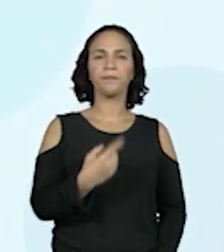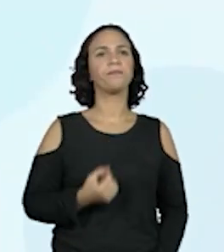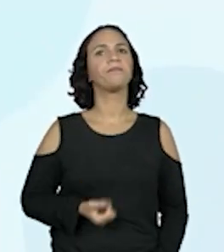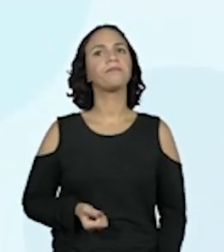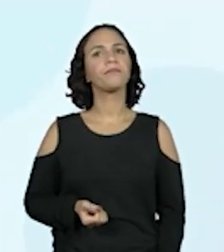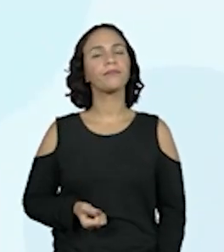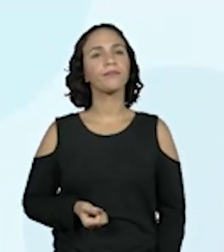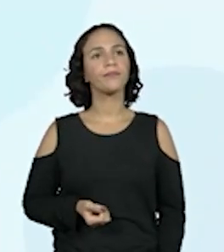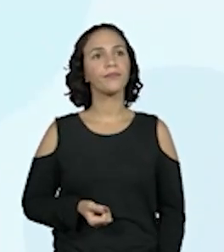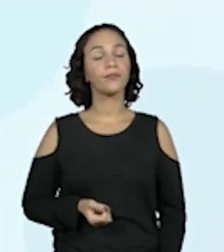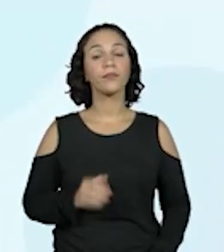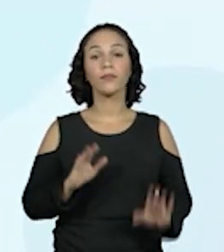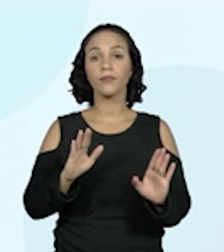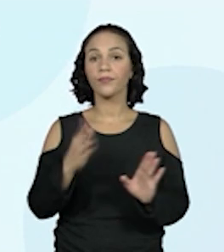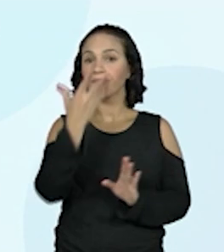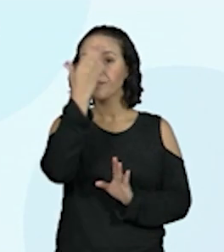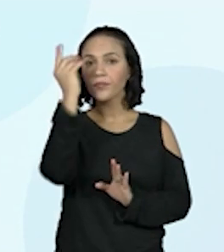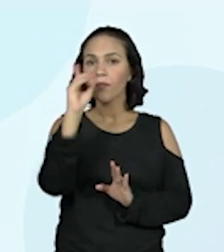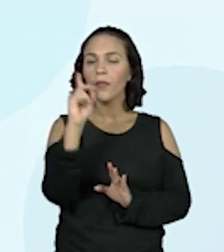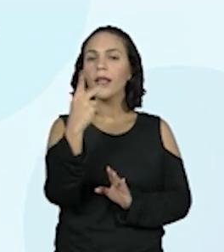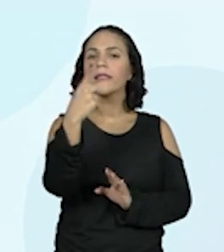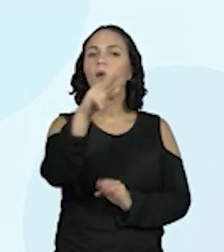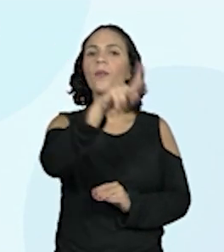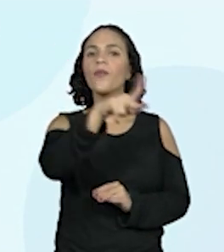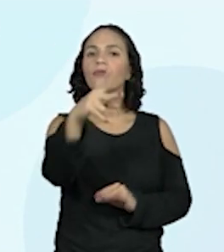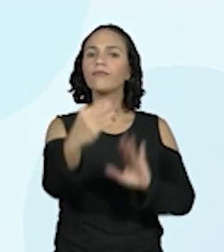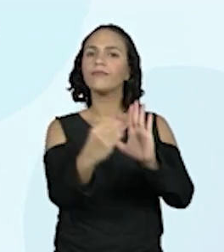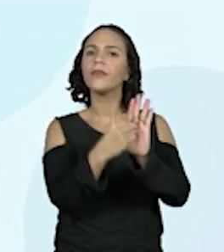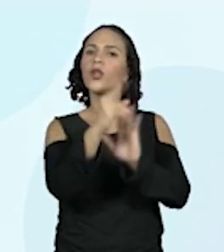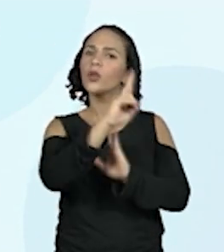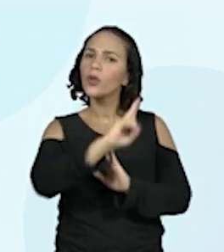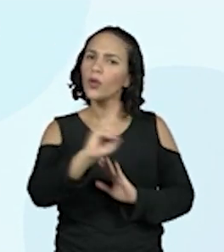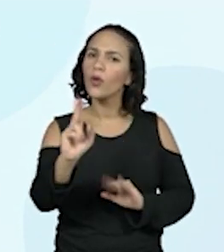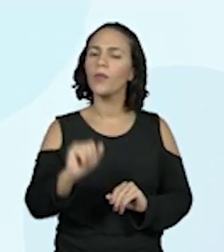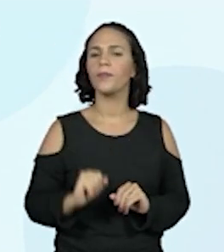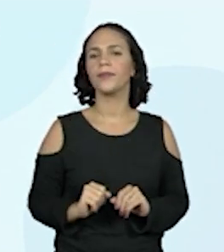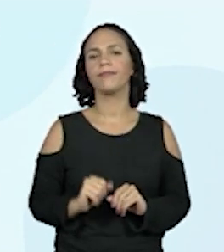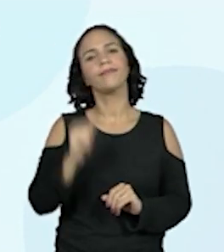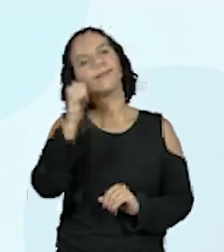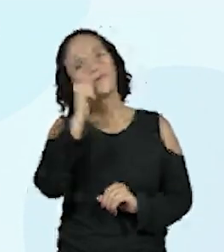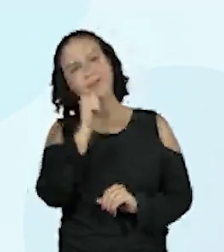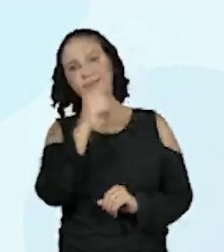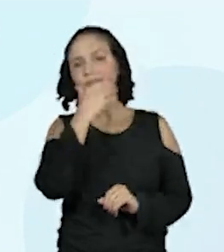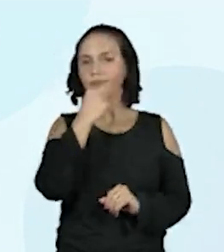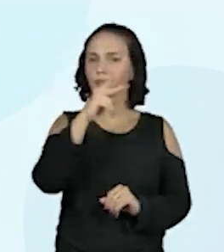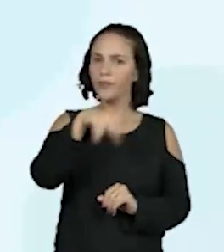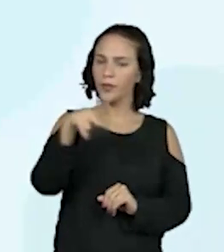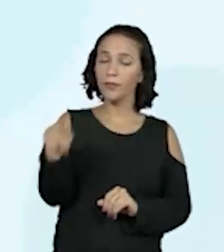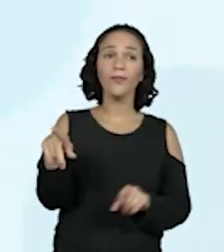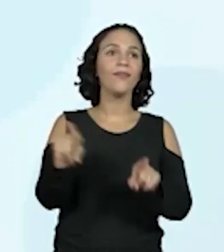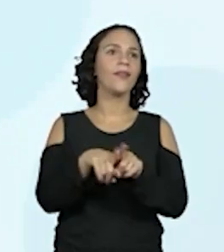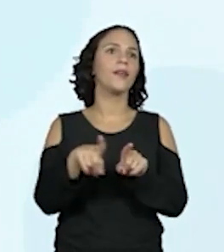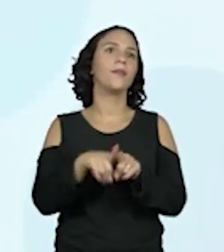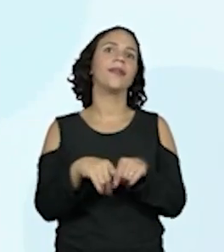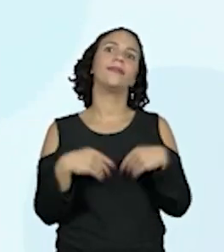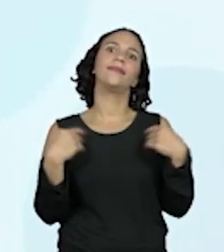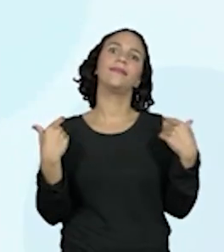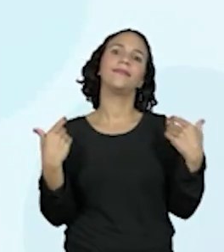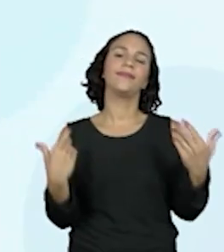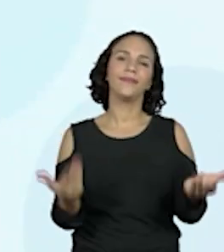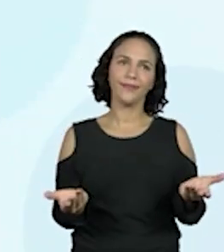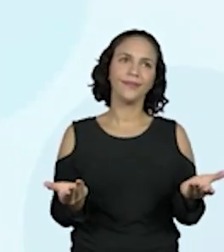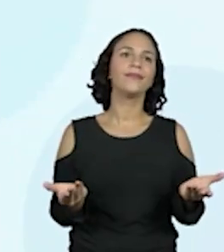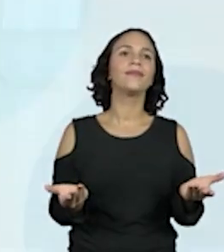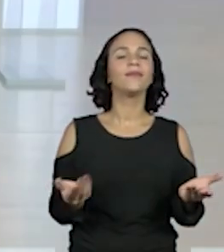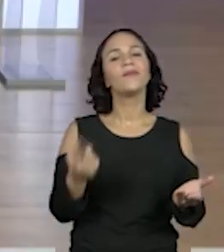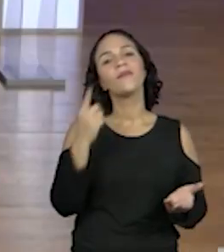Não esqueçam de colocar o nome do seu professor, da sua professora. E claro, eu me encontro colocando